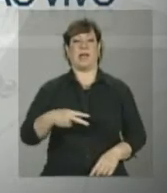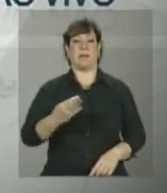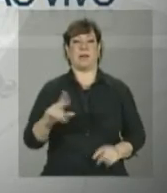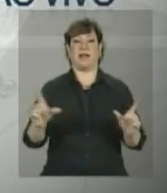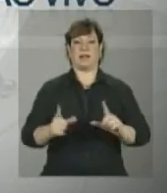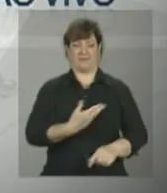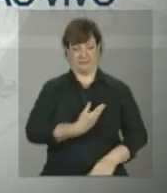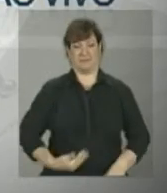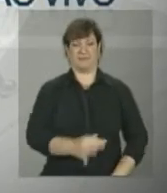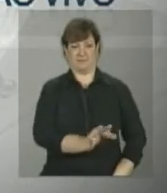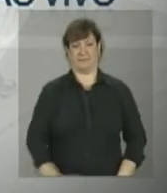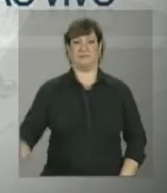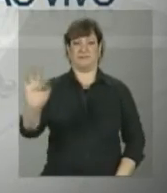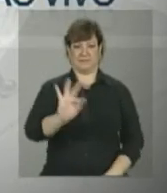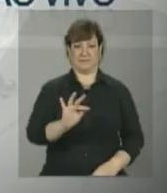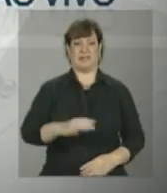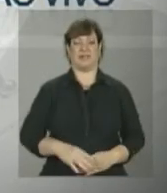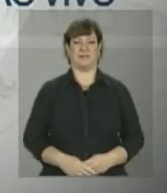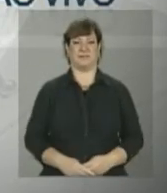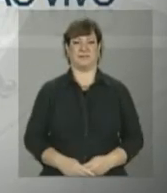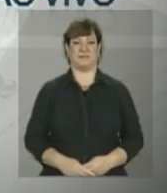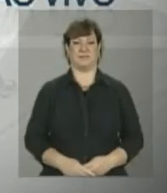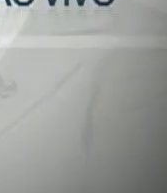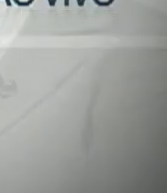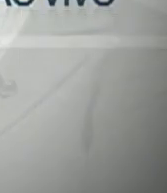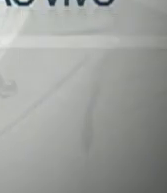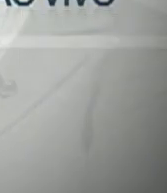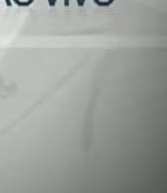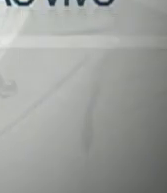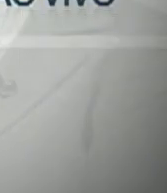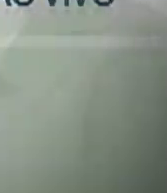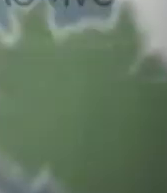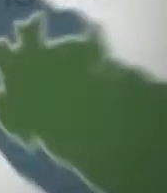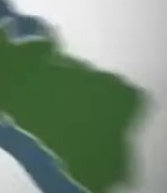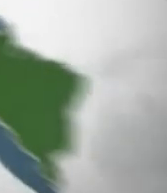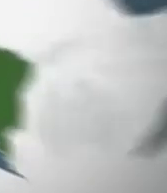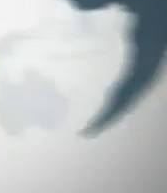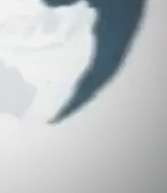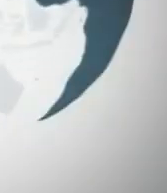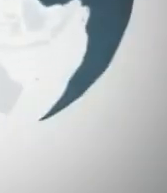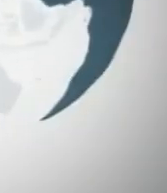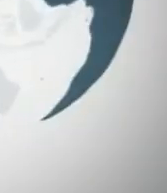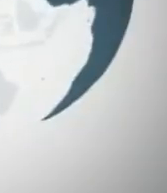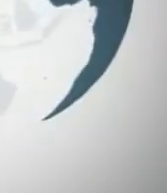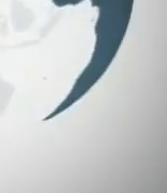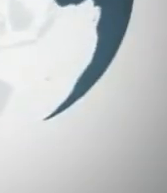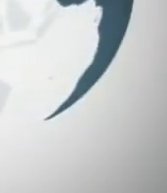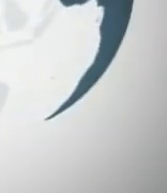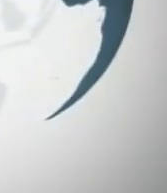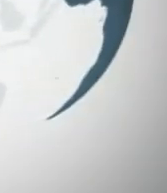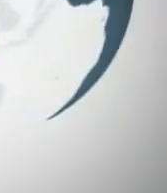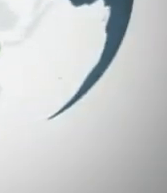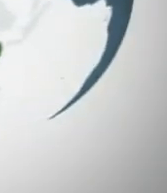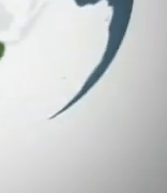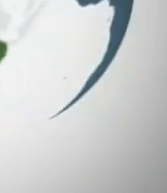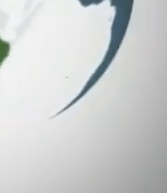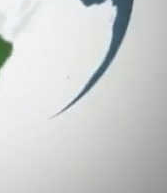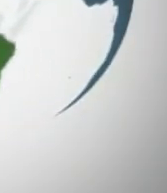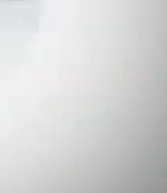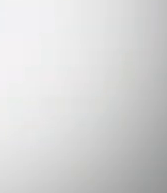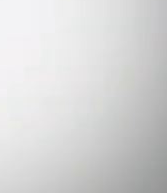com a gente, INBR, a TV do Governo Federal. E a TV do Rio de Janeiro.